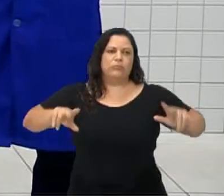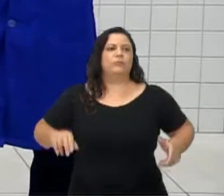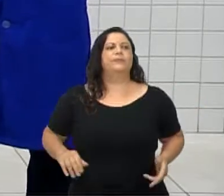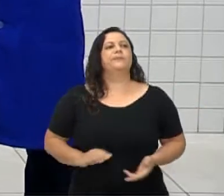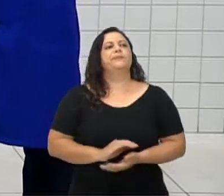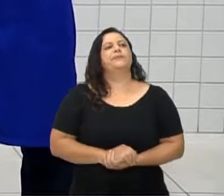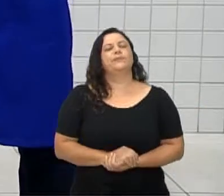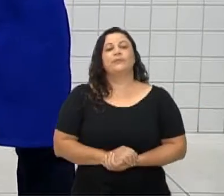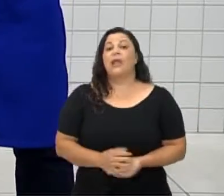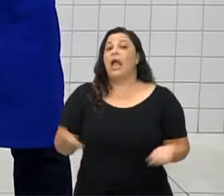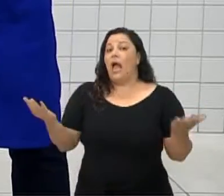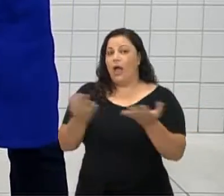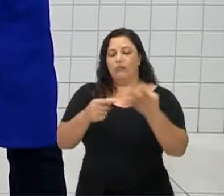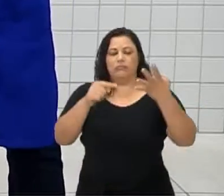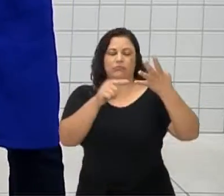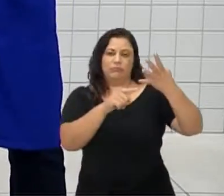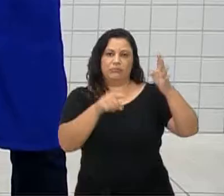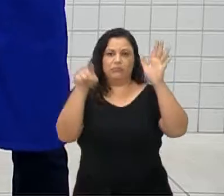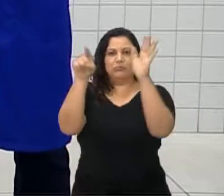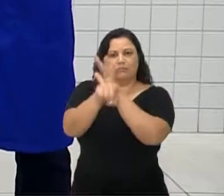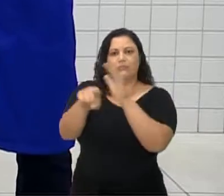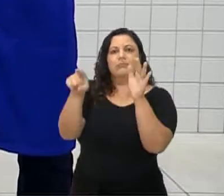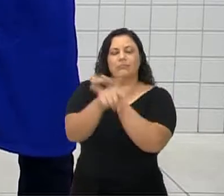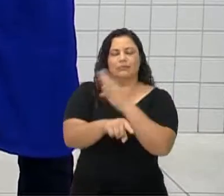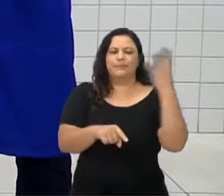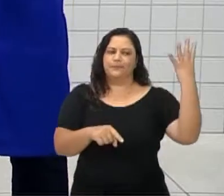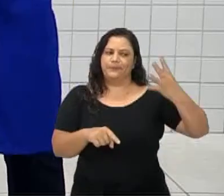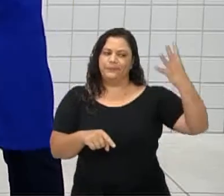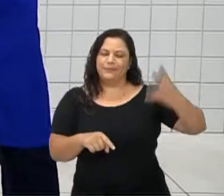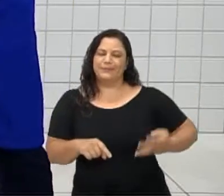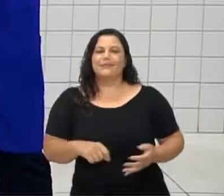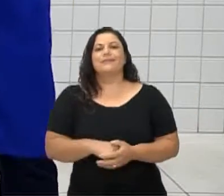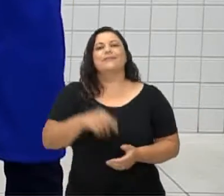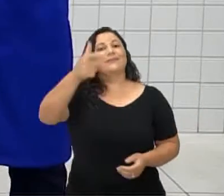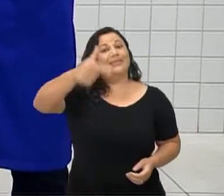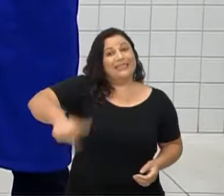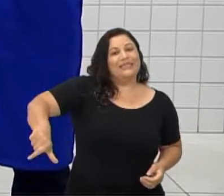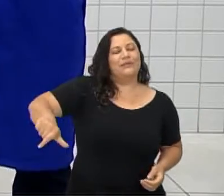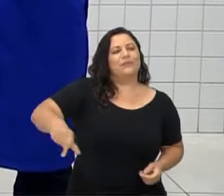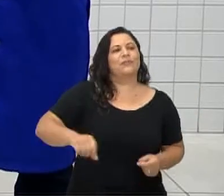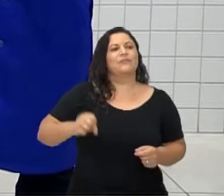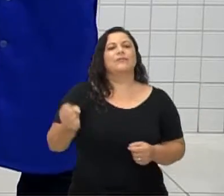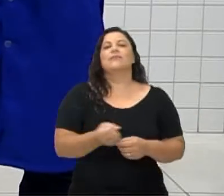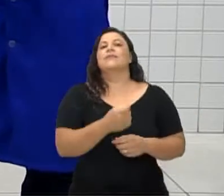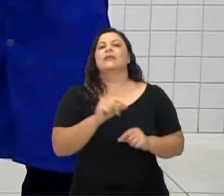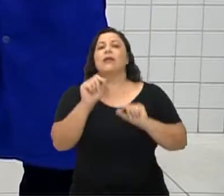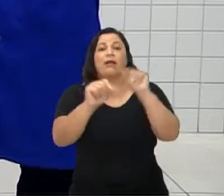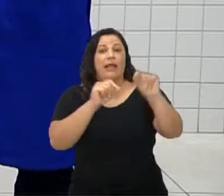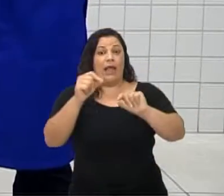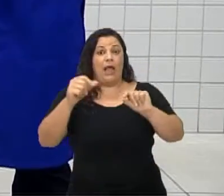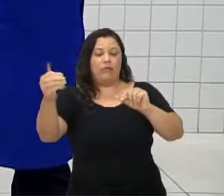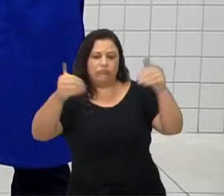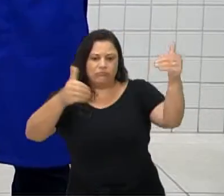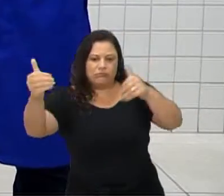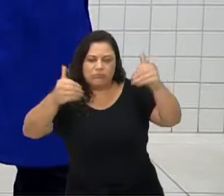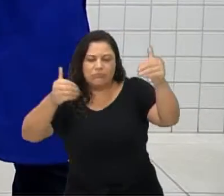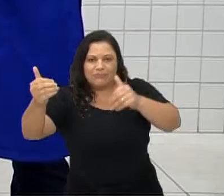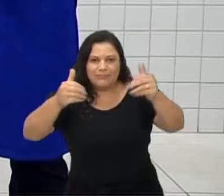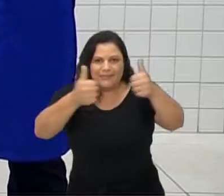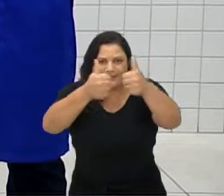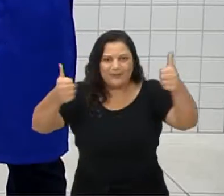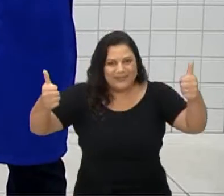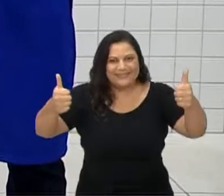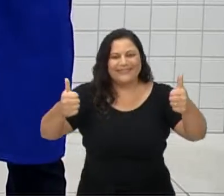Nosso quarto quiz. Tá bom? Mais uma vez, a gente quer contar com a participação de vocês. Nós queremos saber se